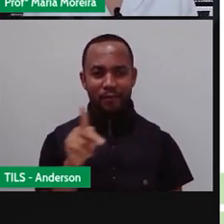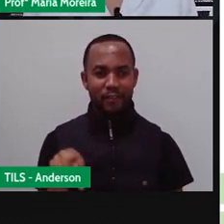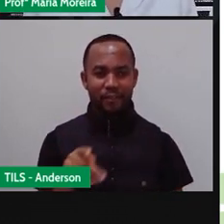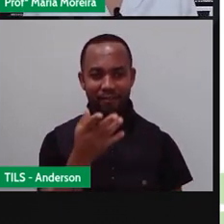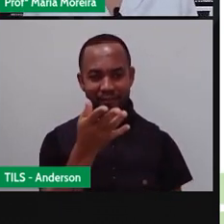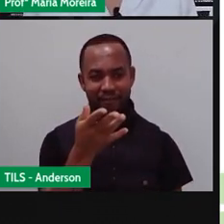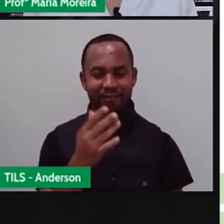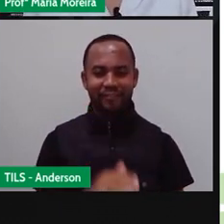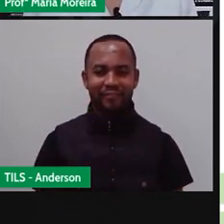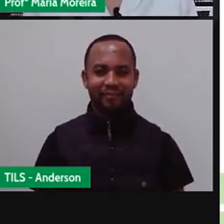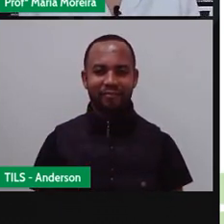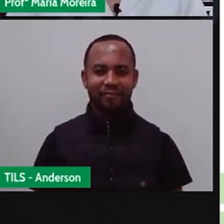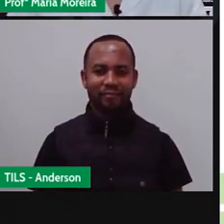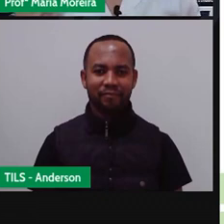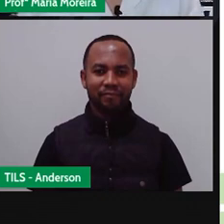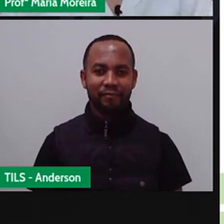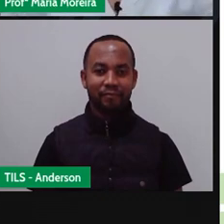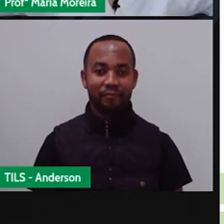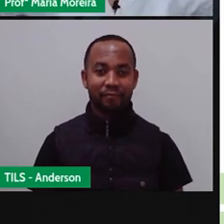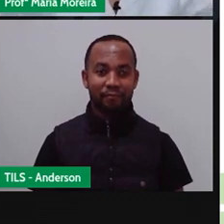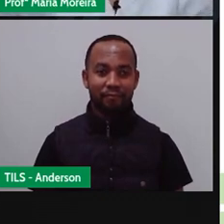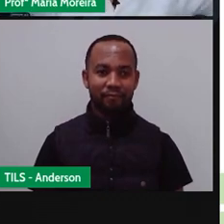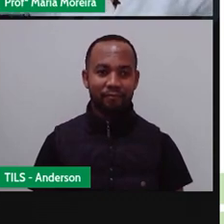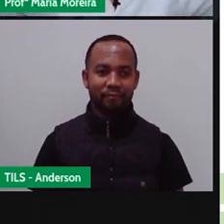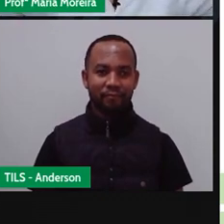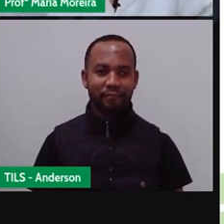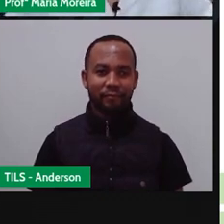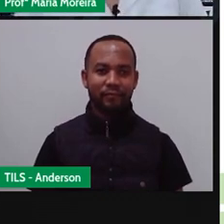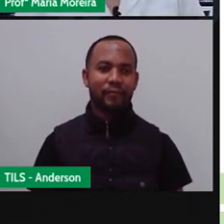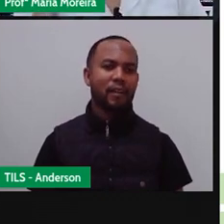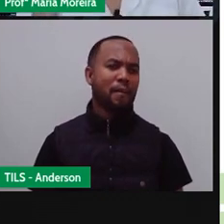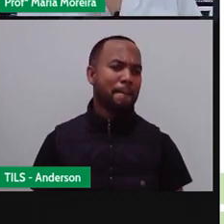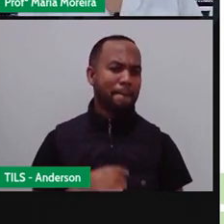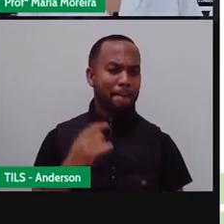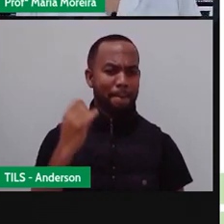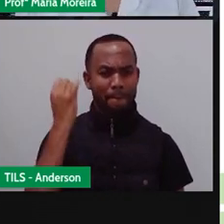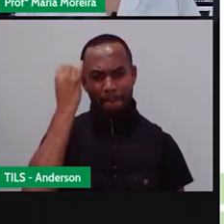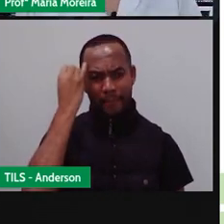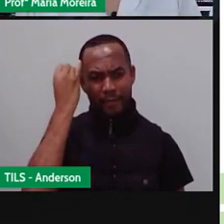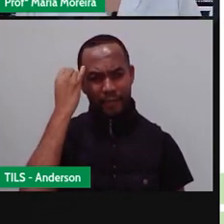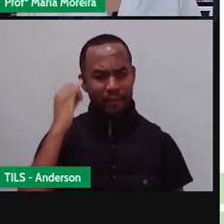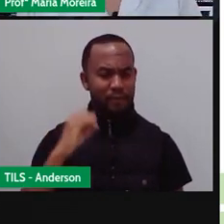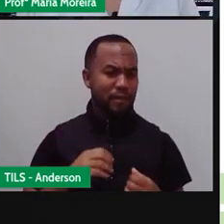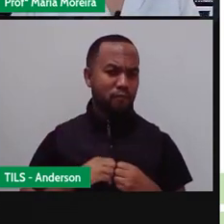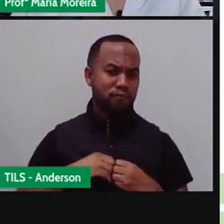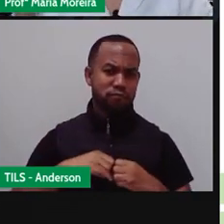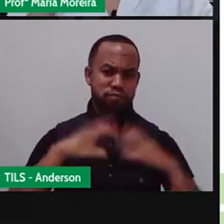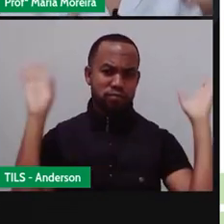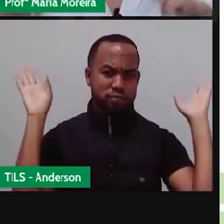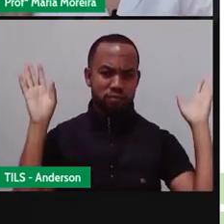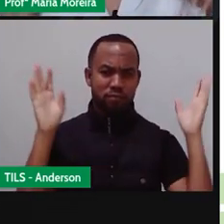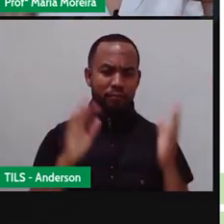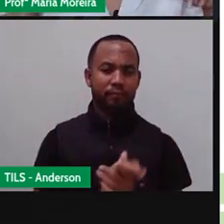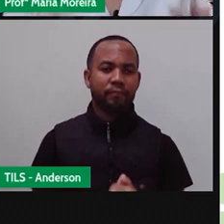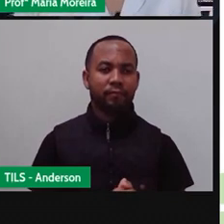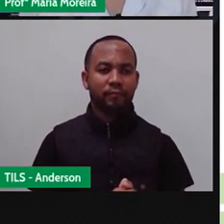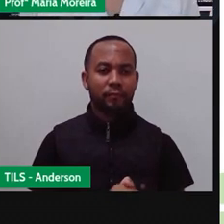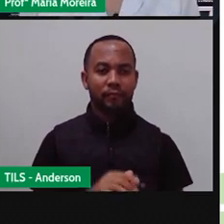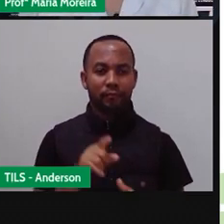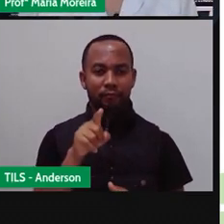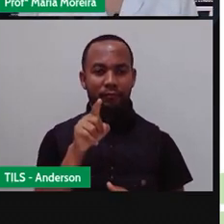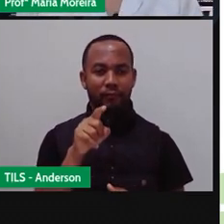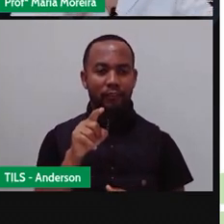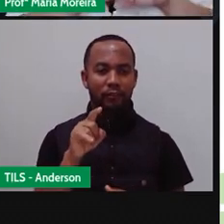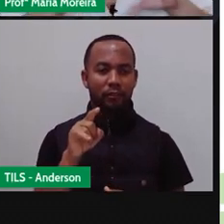aqui com vocês, gente. E vamos lá, ó, joga essa preguiça pra fora, dá aquele like bonito pra gente. Se inscreve aqui no